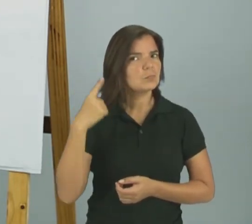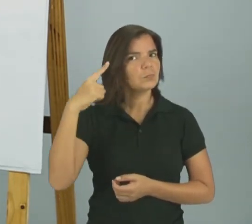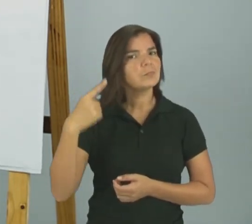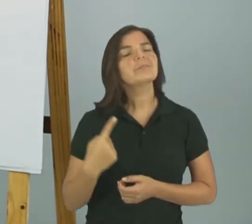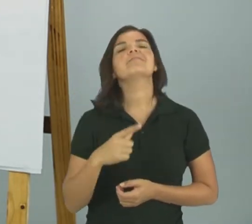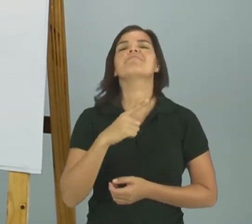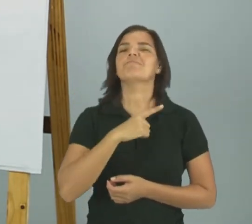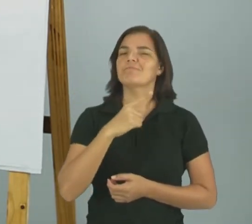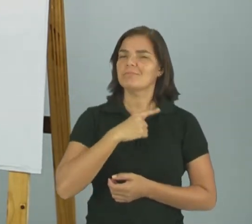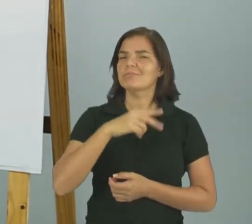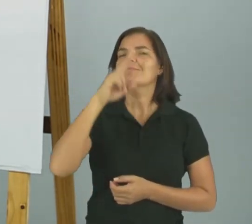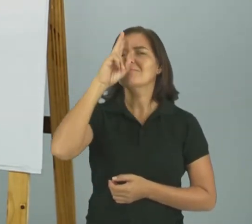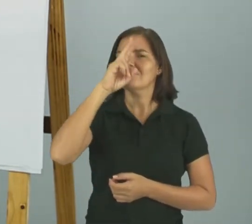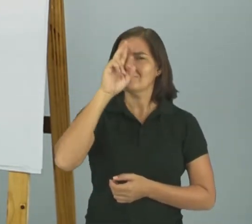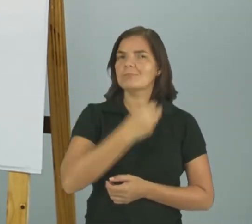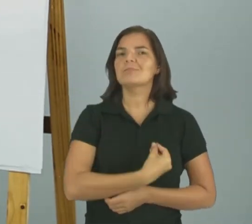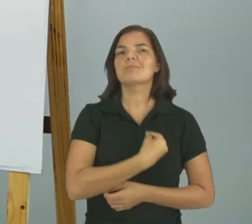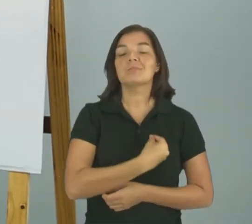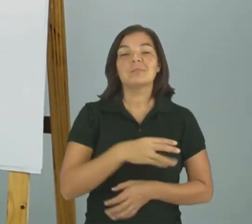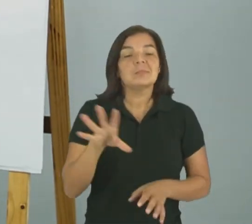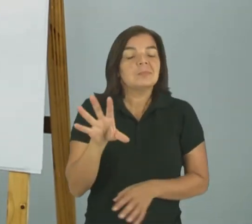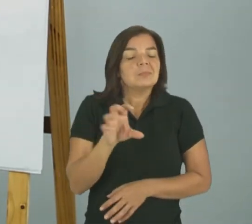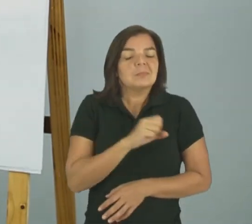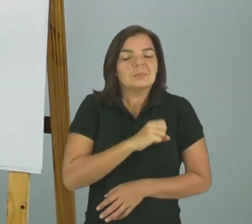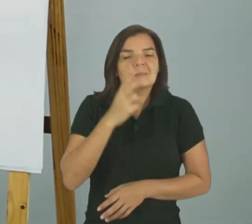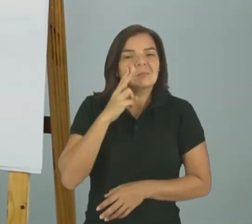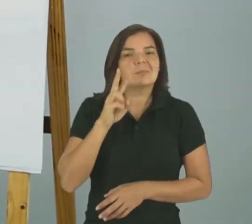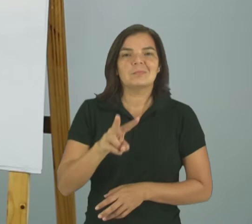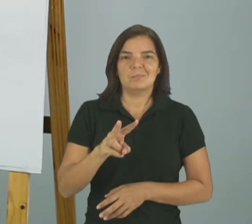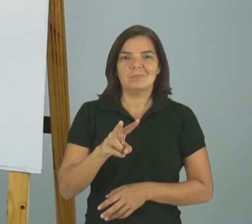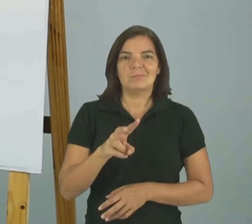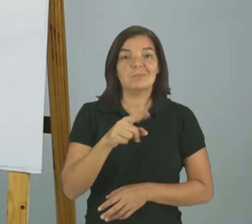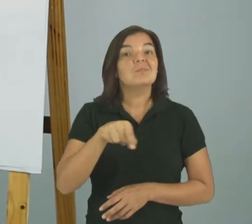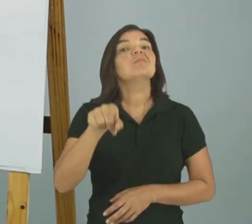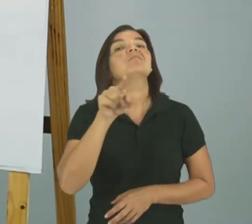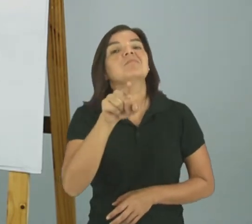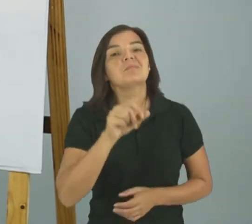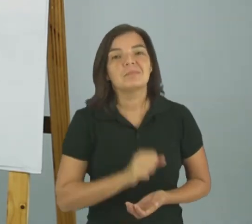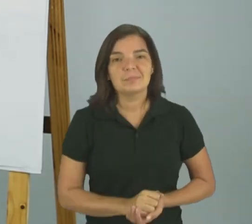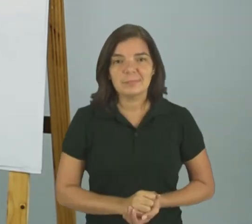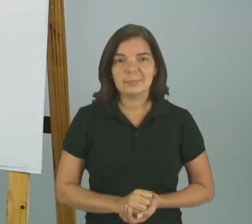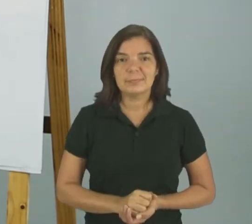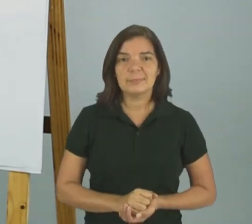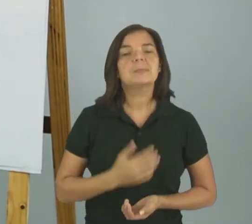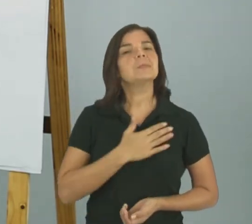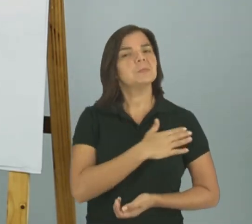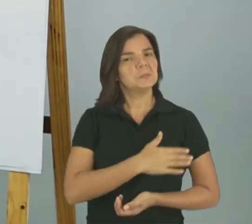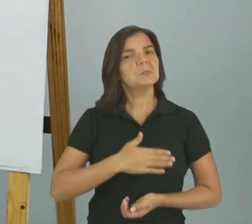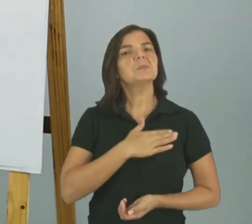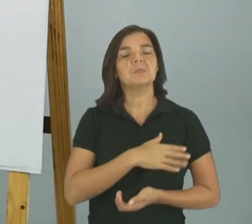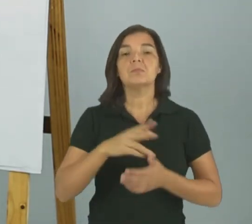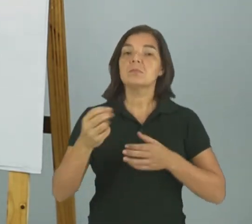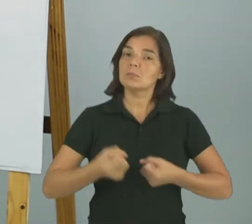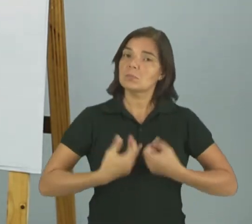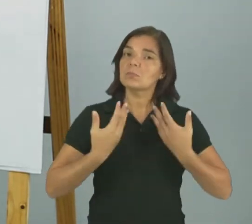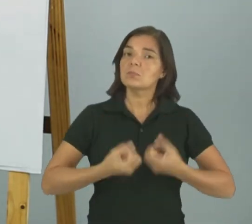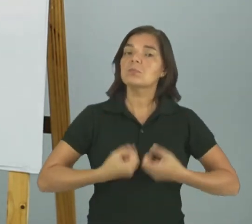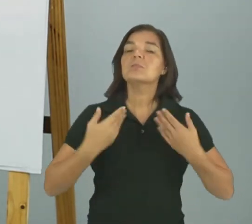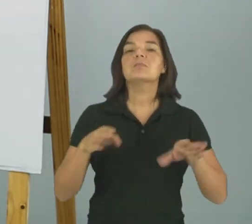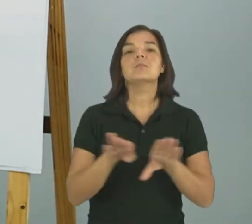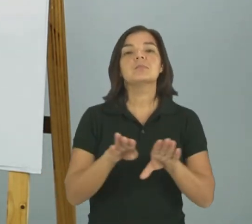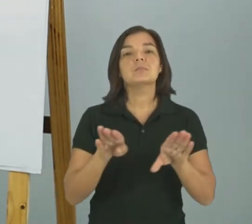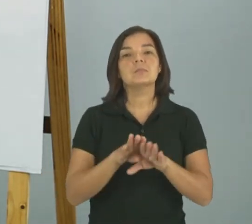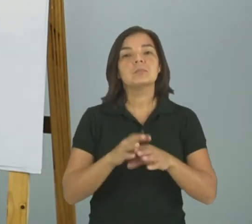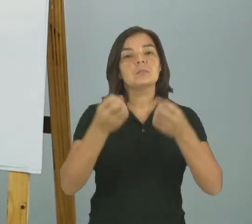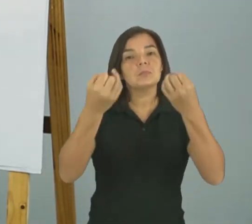pedaço De sua história Lelê ama O que vem E você Eu gosto muito muito Eu desse poema Porque ele trabalha a